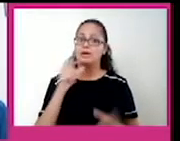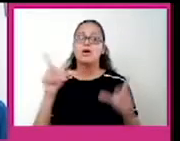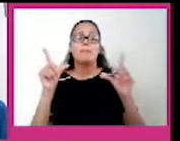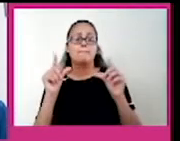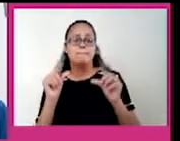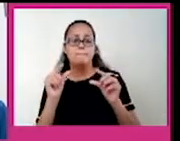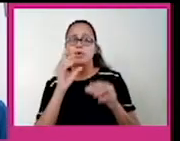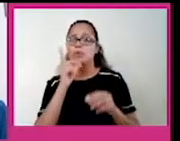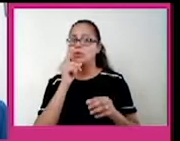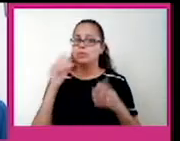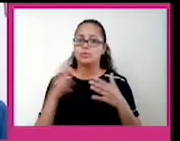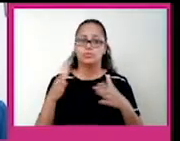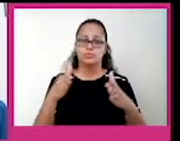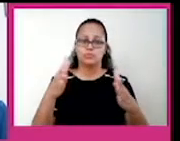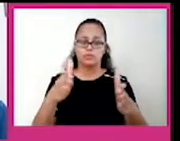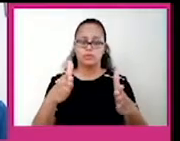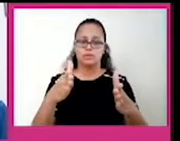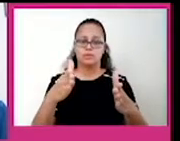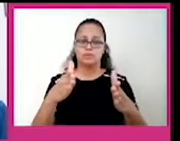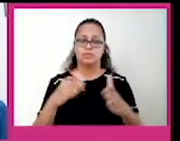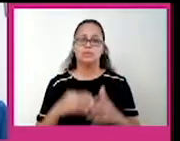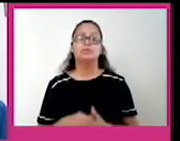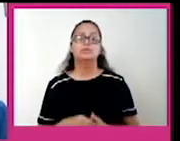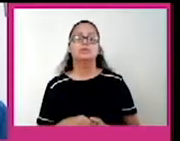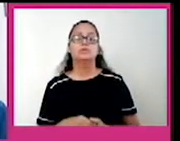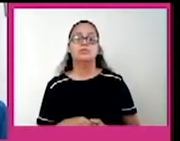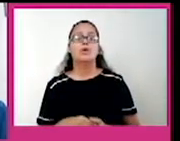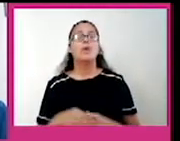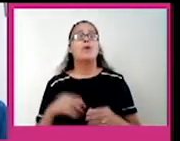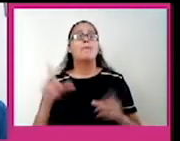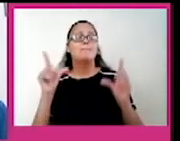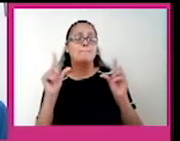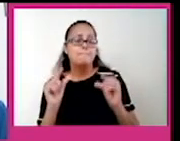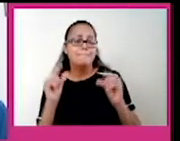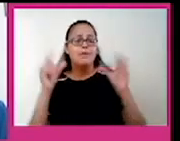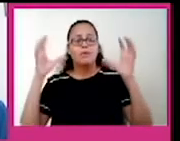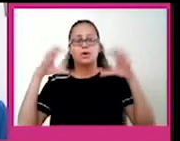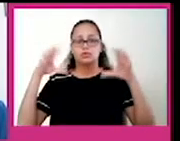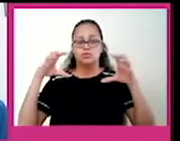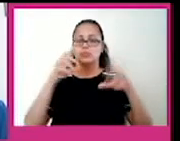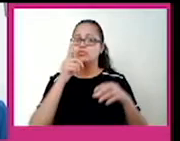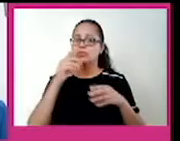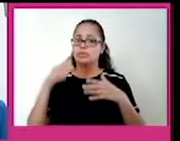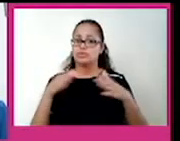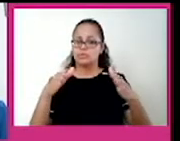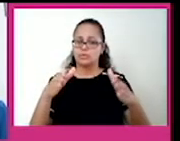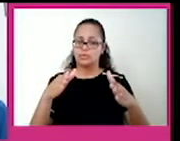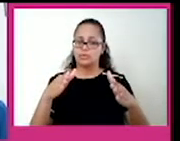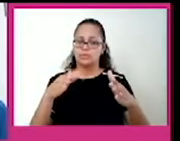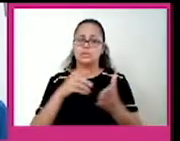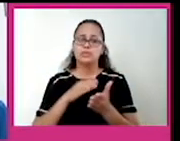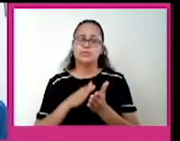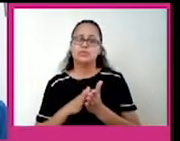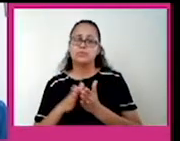climas secos, com baixa pluviosidade, o que isso significa? Pouca chuva. Os rios correm para o Oceano Pacífico, eles são